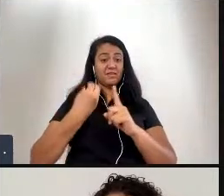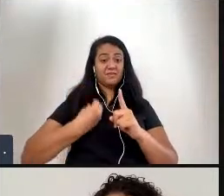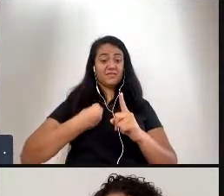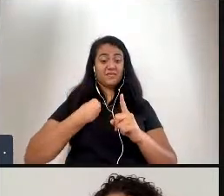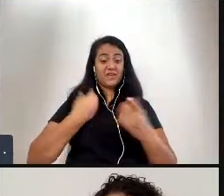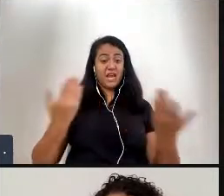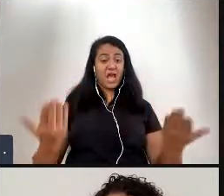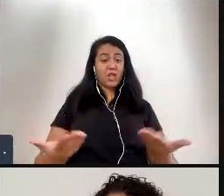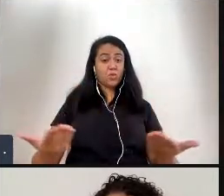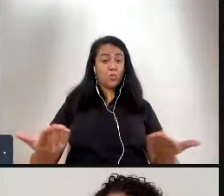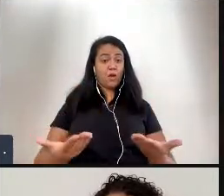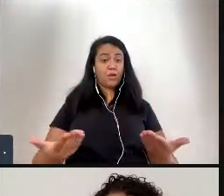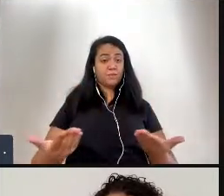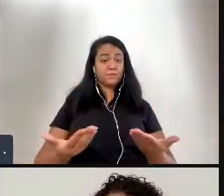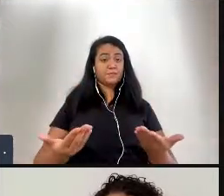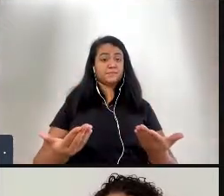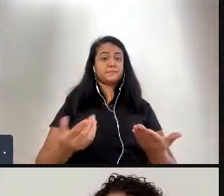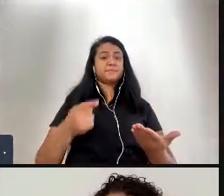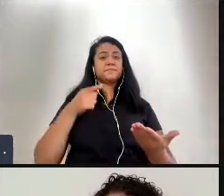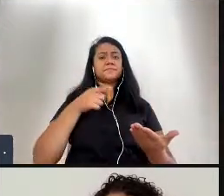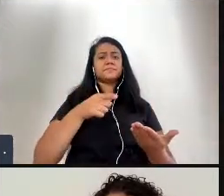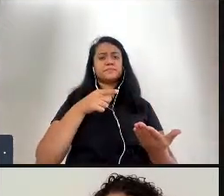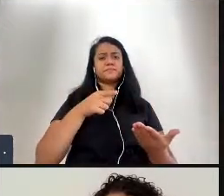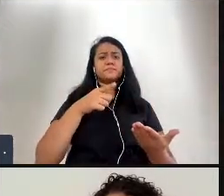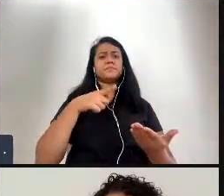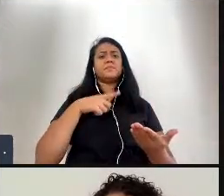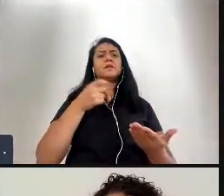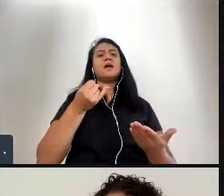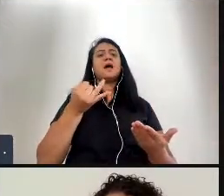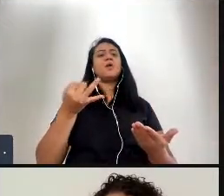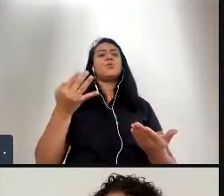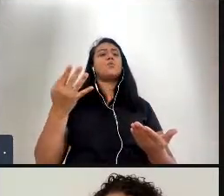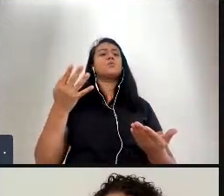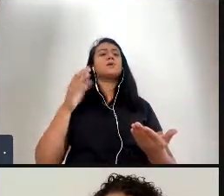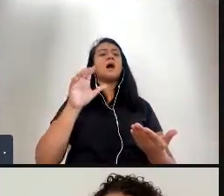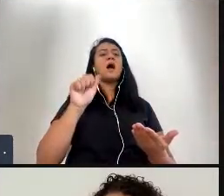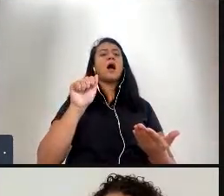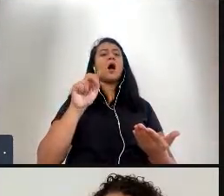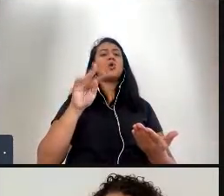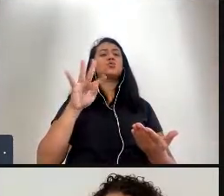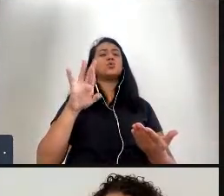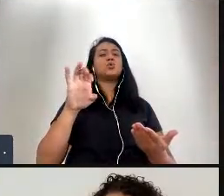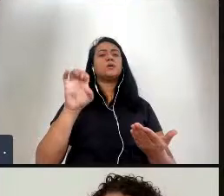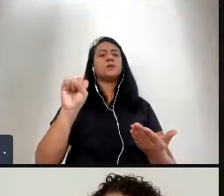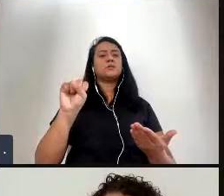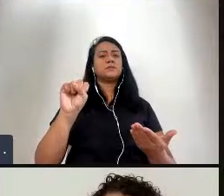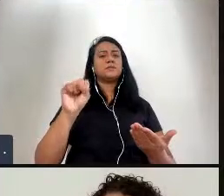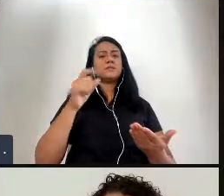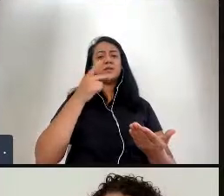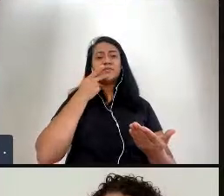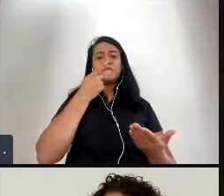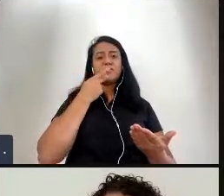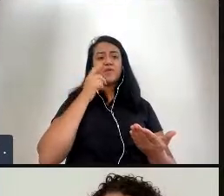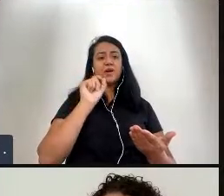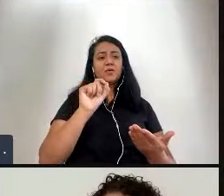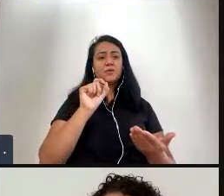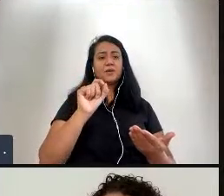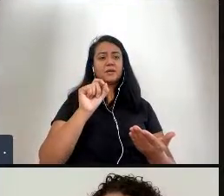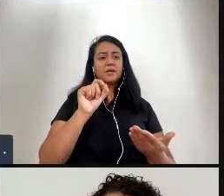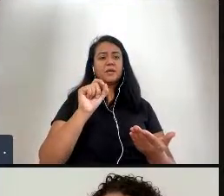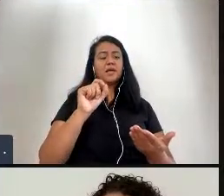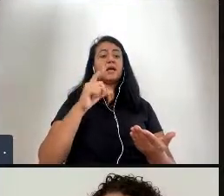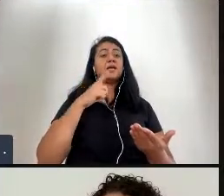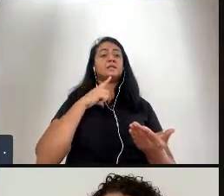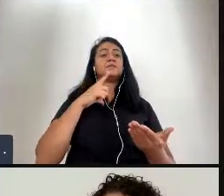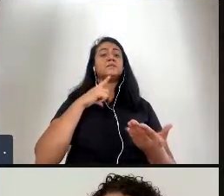especificamente tem alguns autores que falam o seguinte há uma inflação de imagens isso não é um